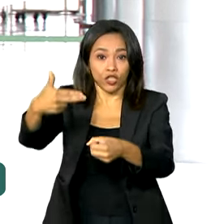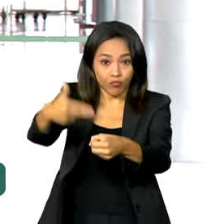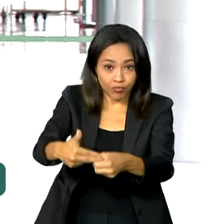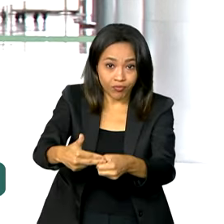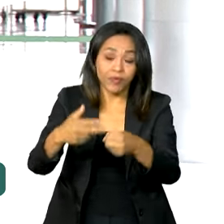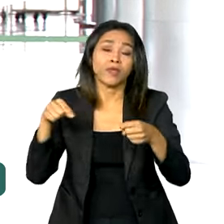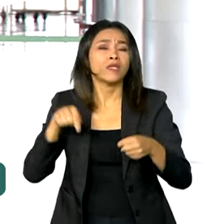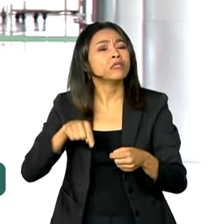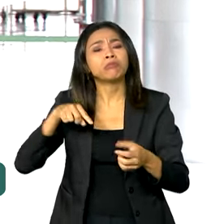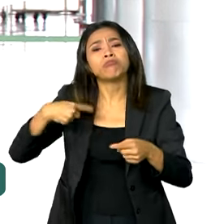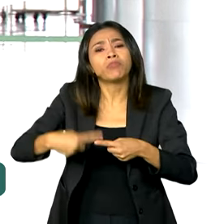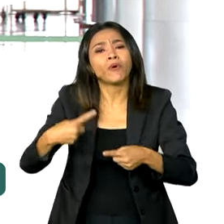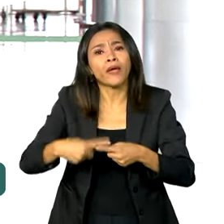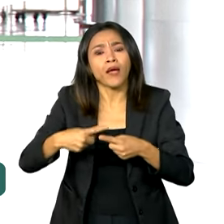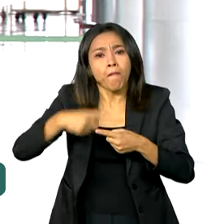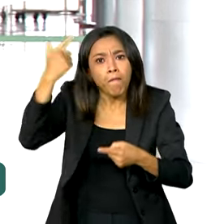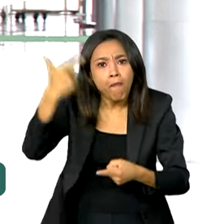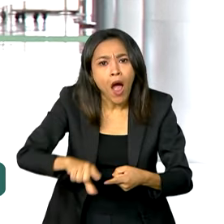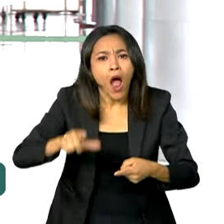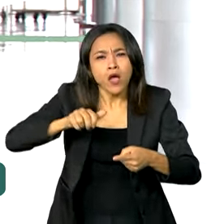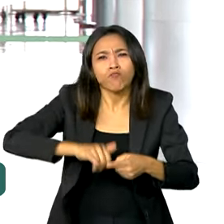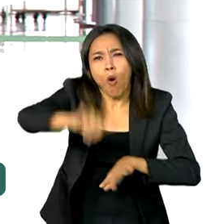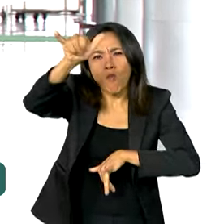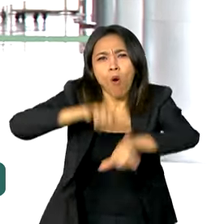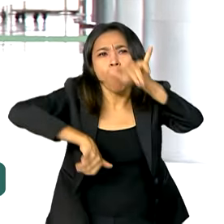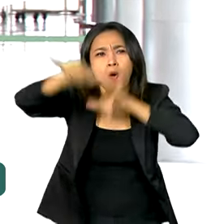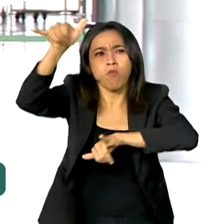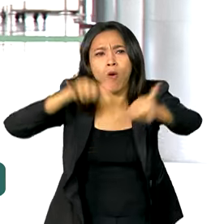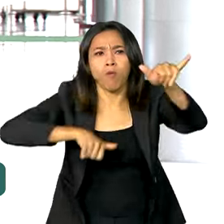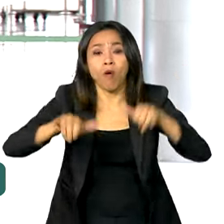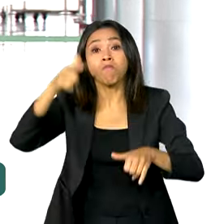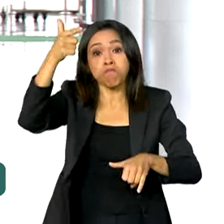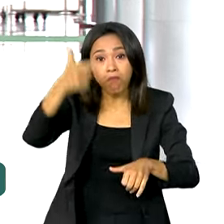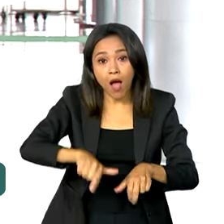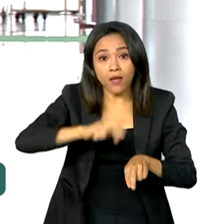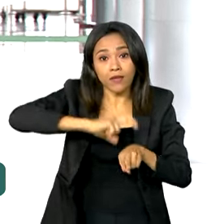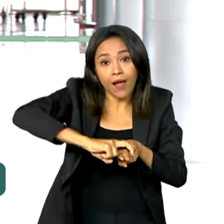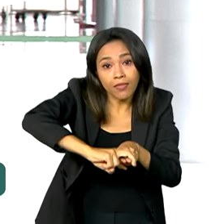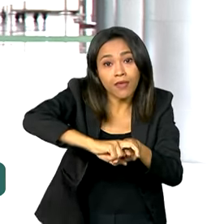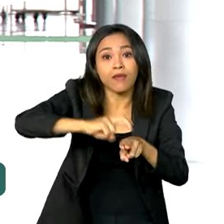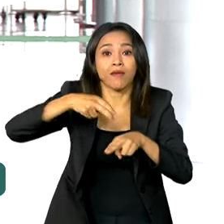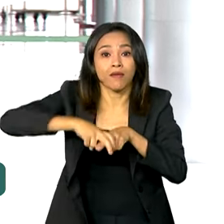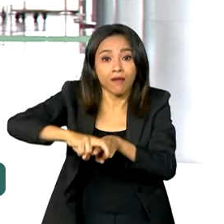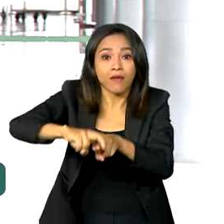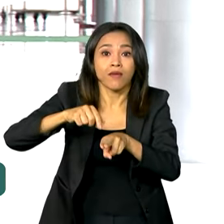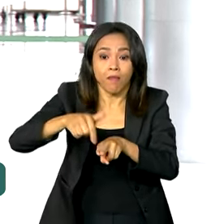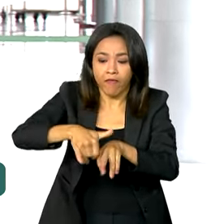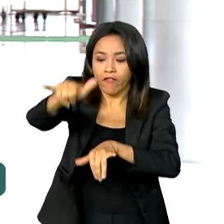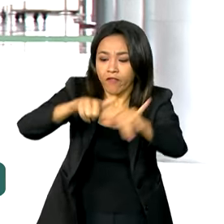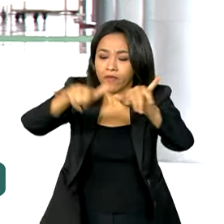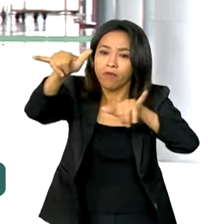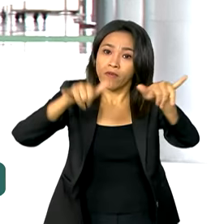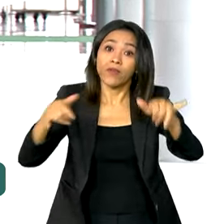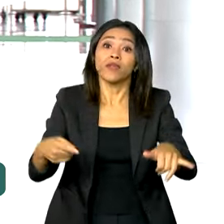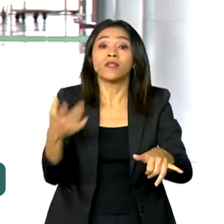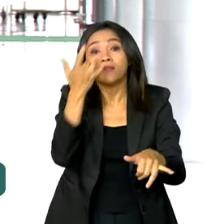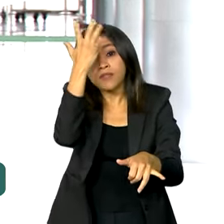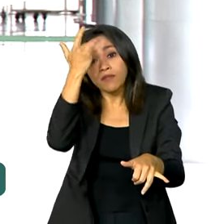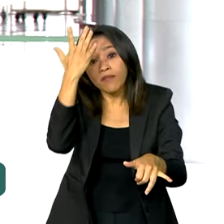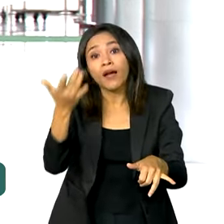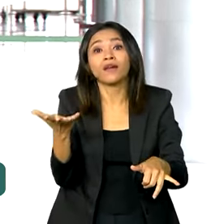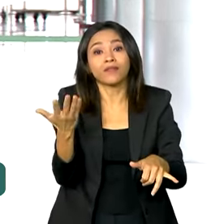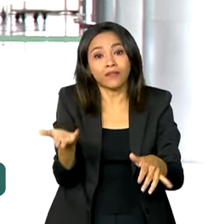deve ao aumento de voos, mais assentos disponíveis e ao plano de universalização do transporte aéreo.